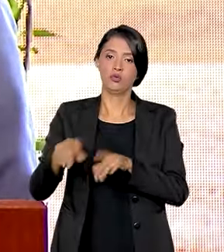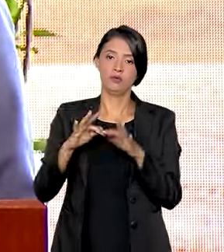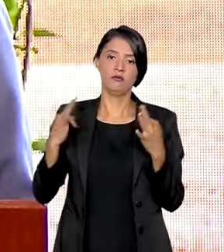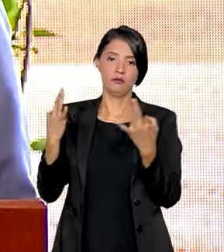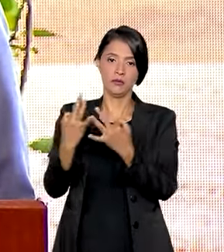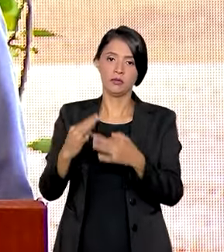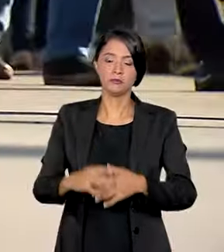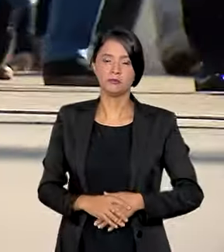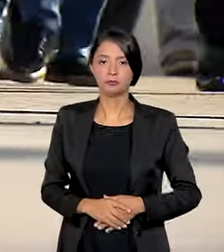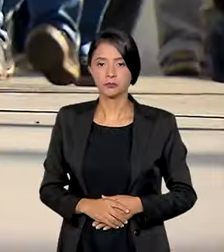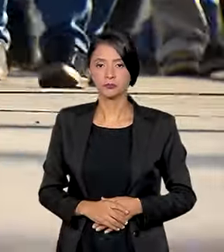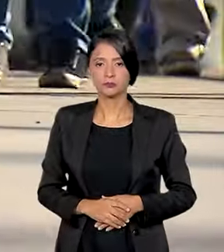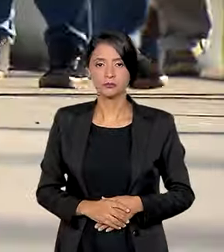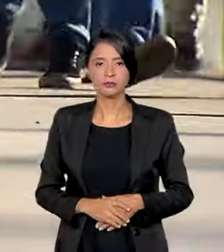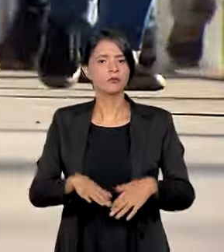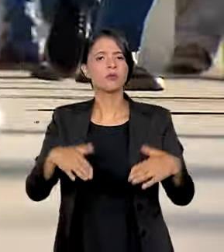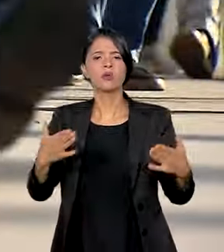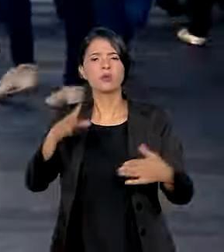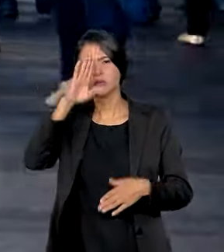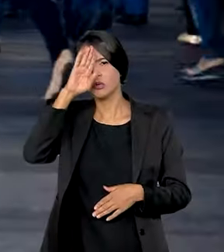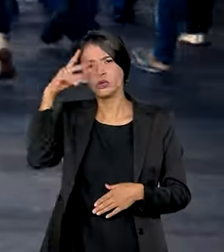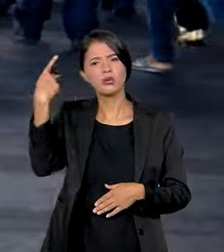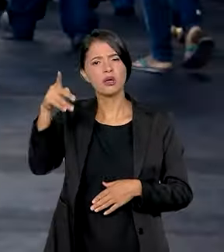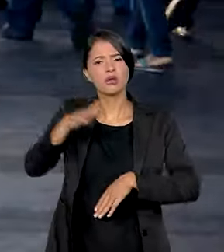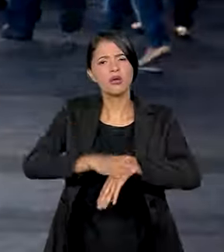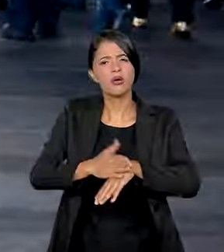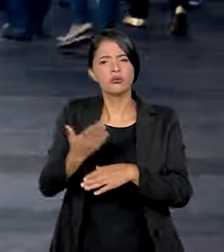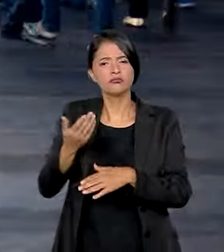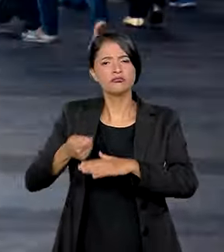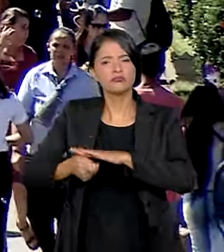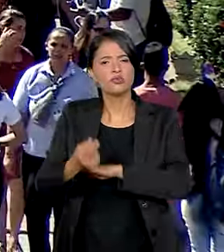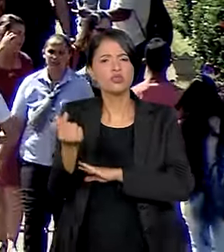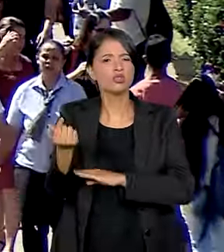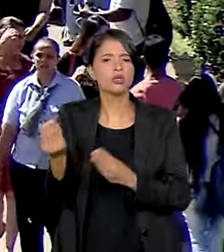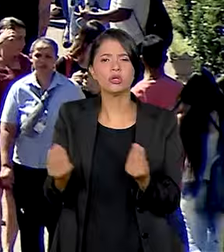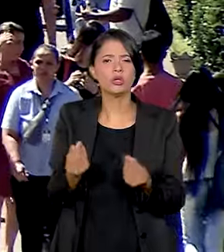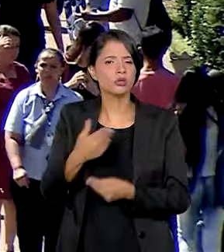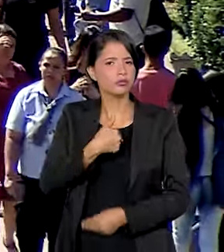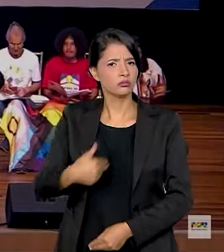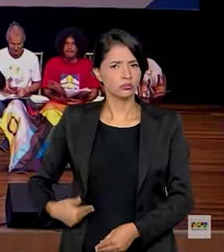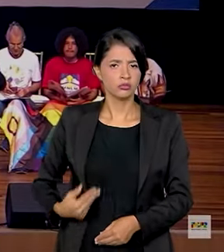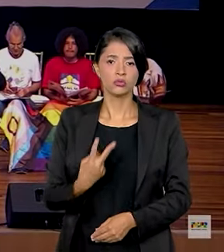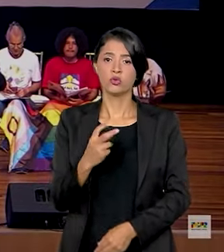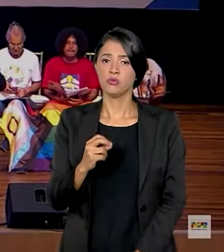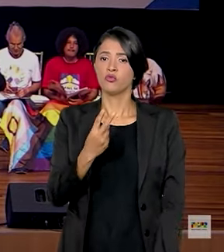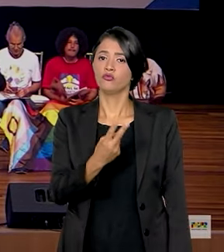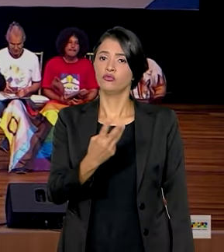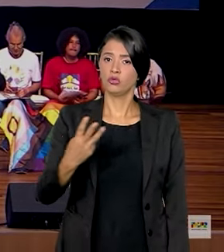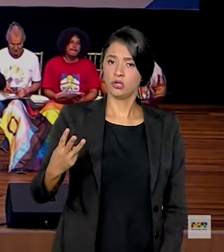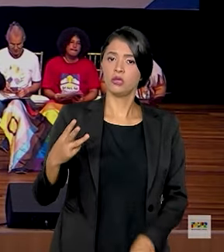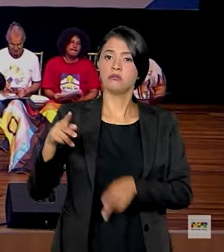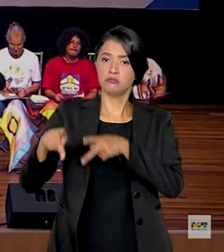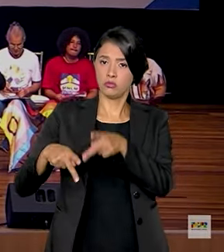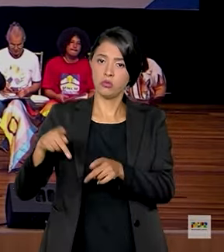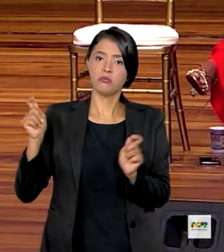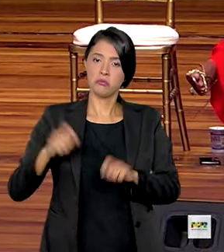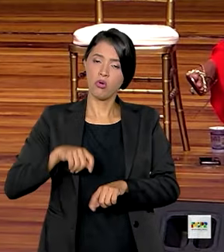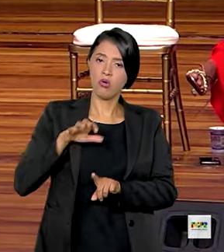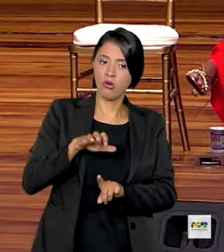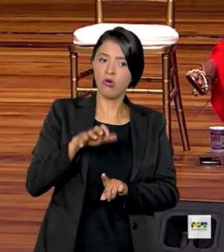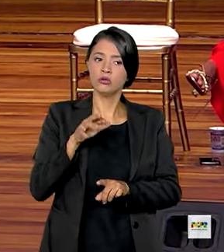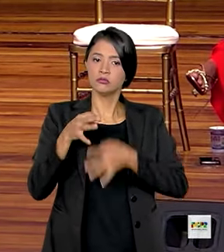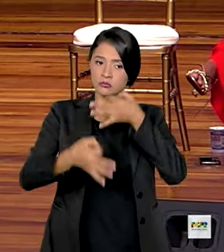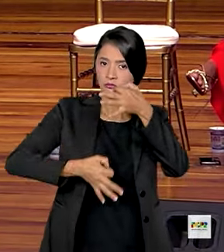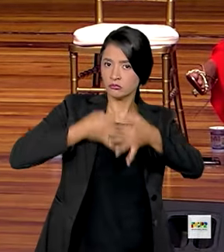da agricultura familiar. Afinal, o é prioridade na hora de investir o dinheiro público? Em 2023, a população